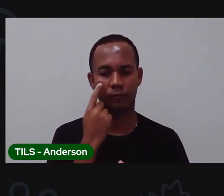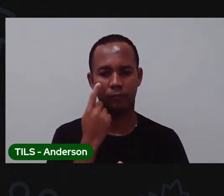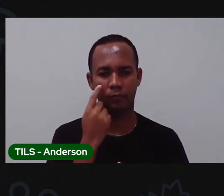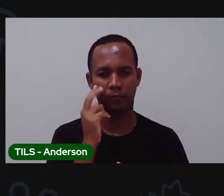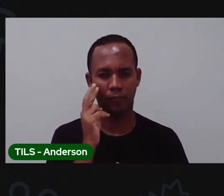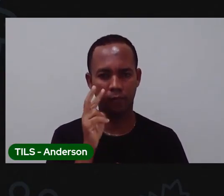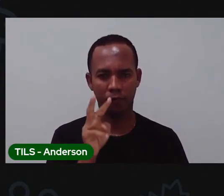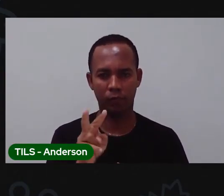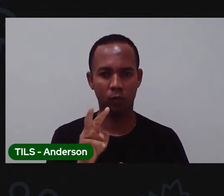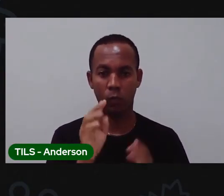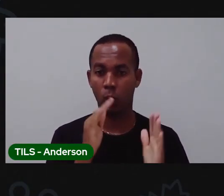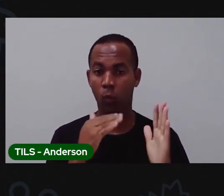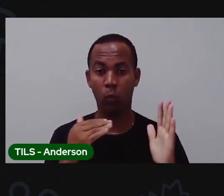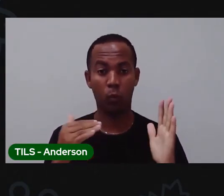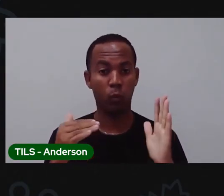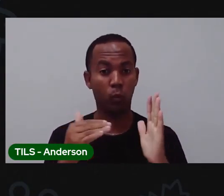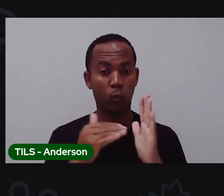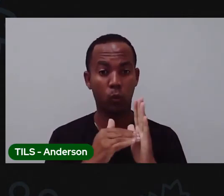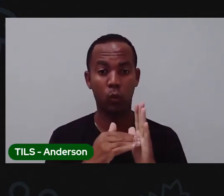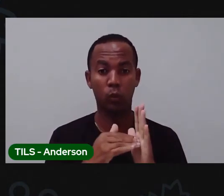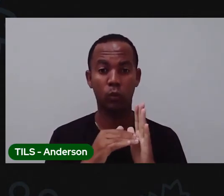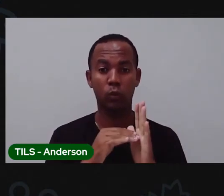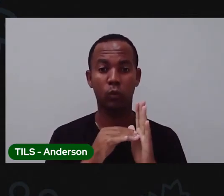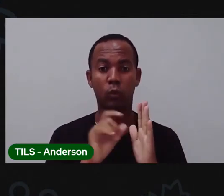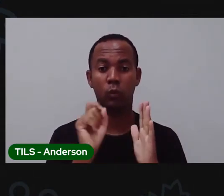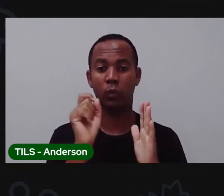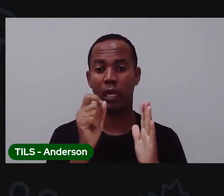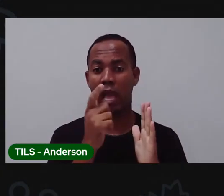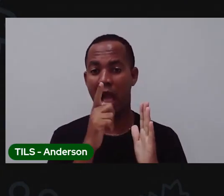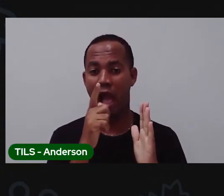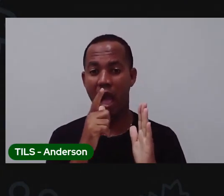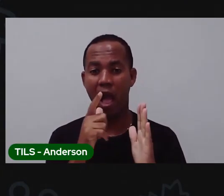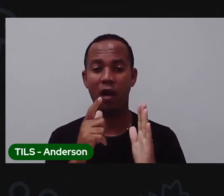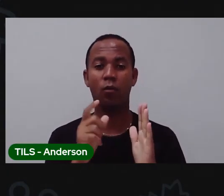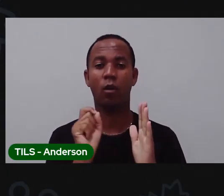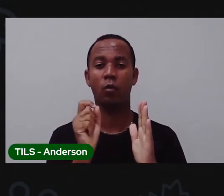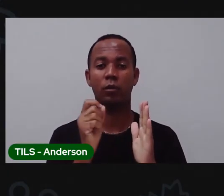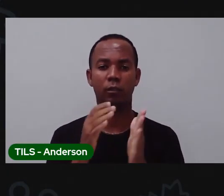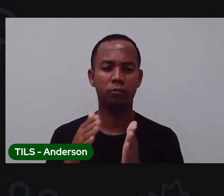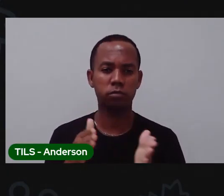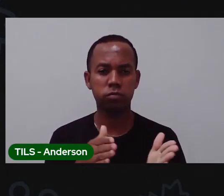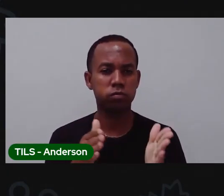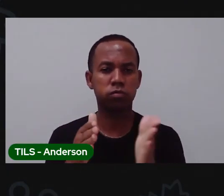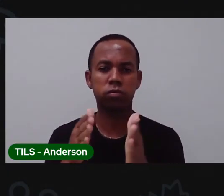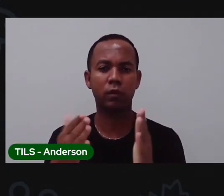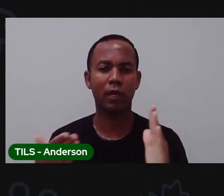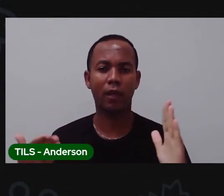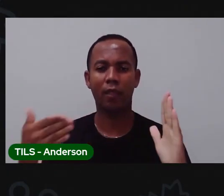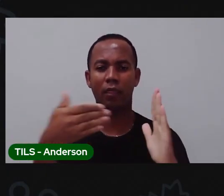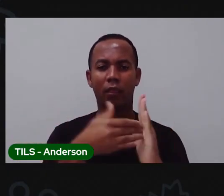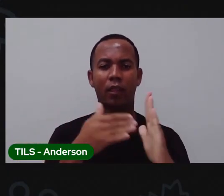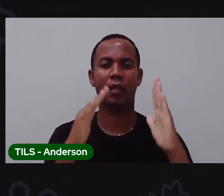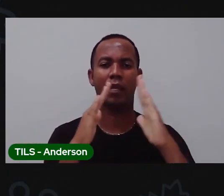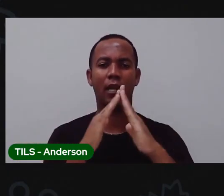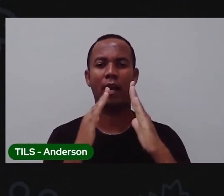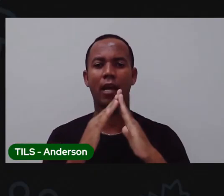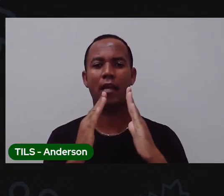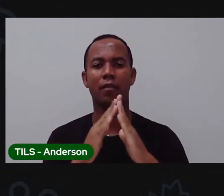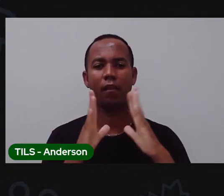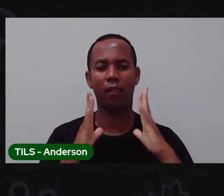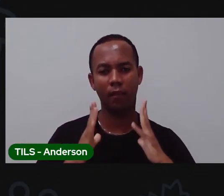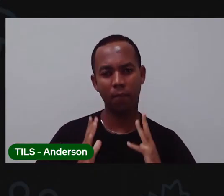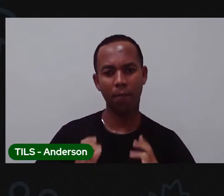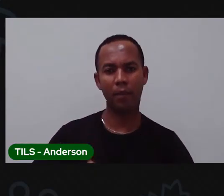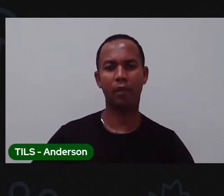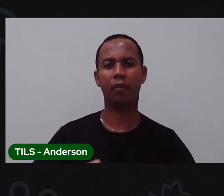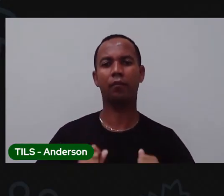seguinte todo o processo que a água passa até chegar à sua casa de colocar cloro de passar